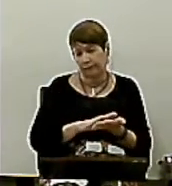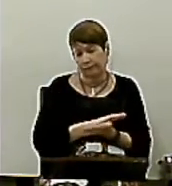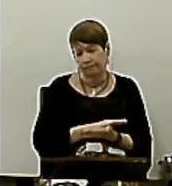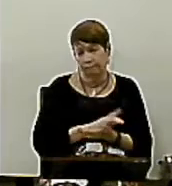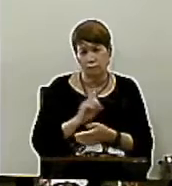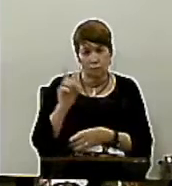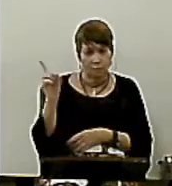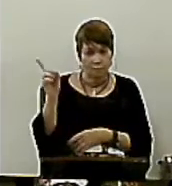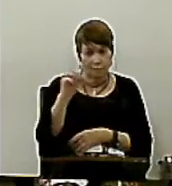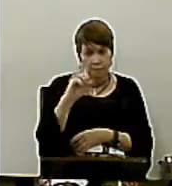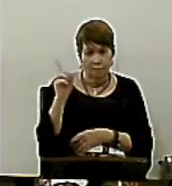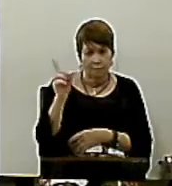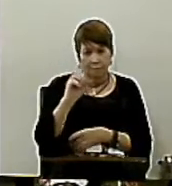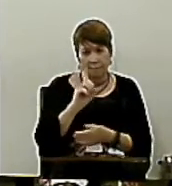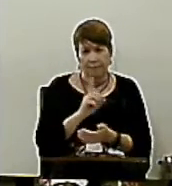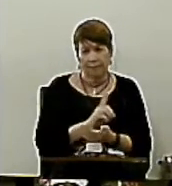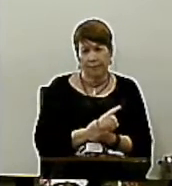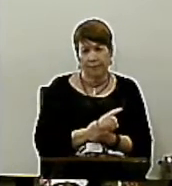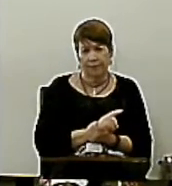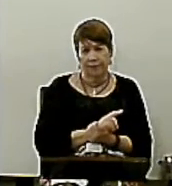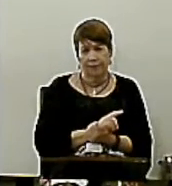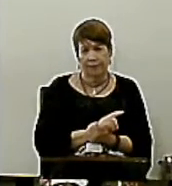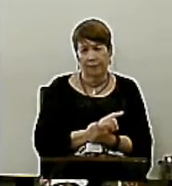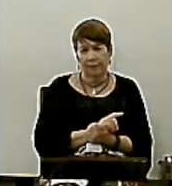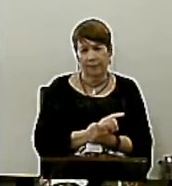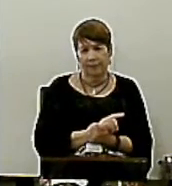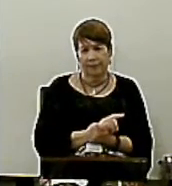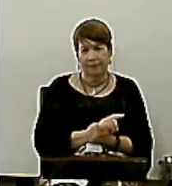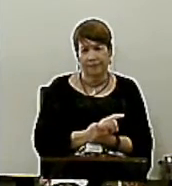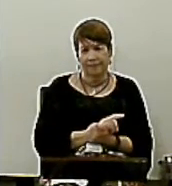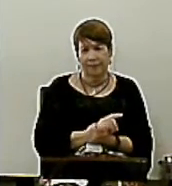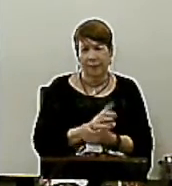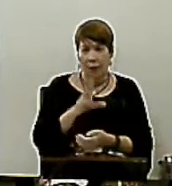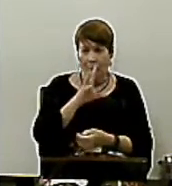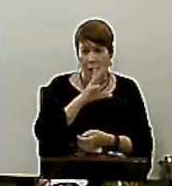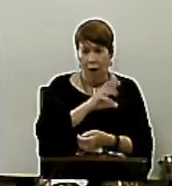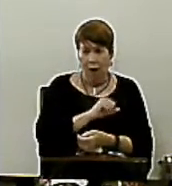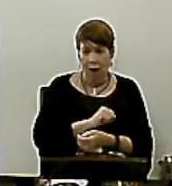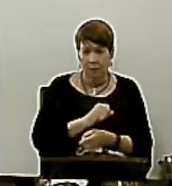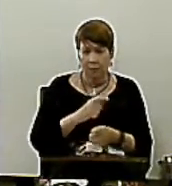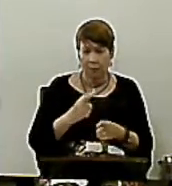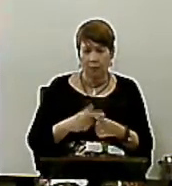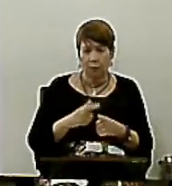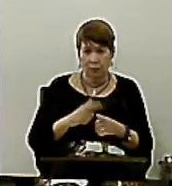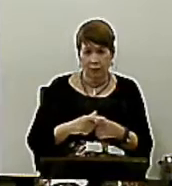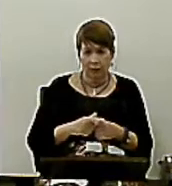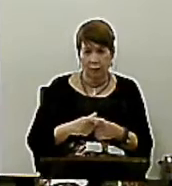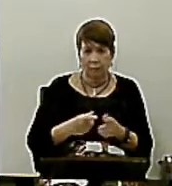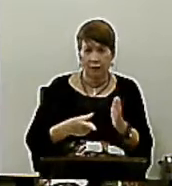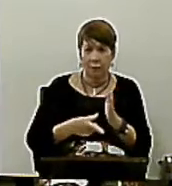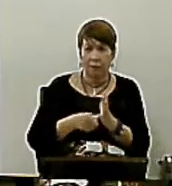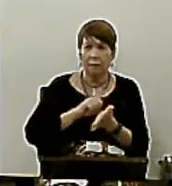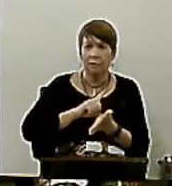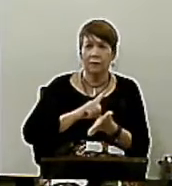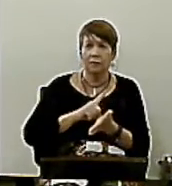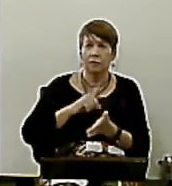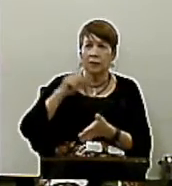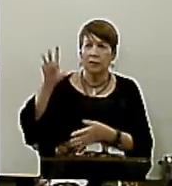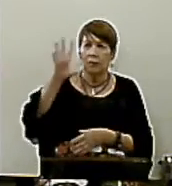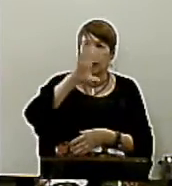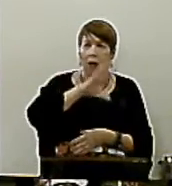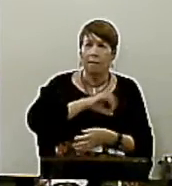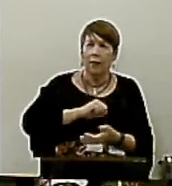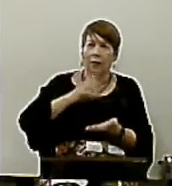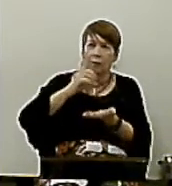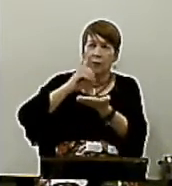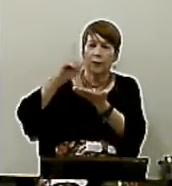Não Ame Porque você Já foi amado Por Deus